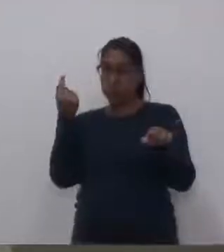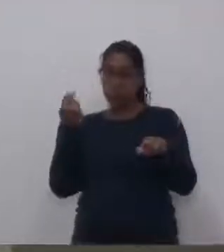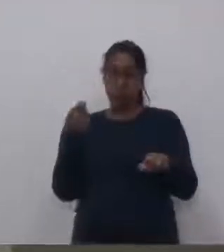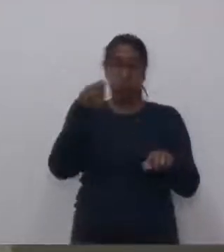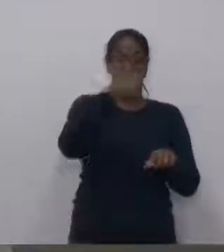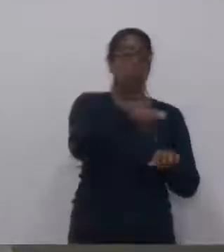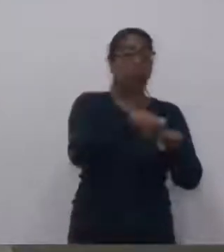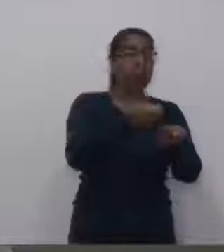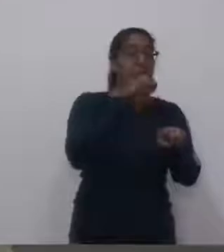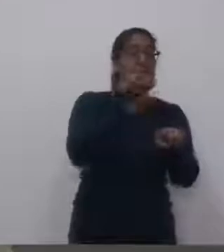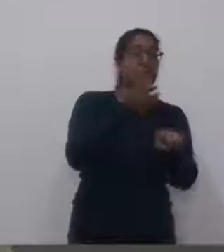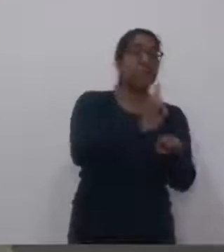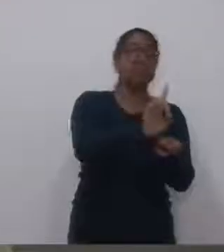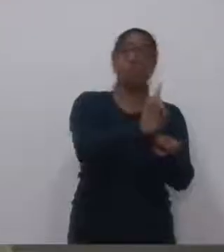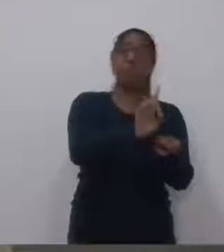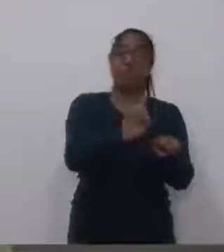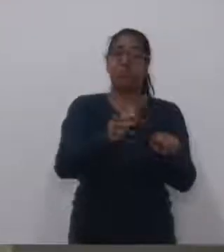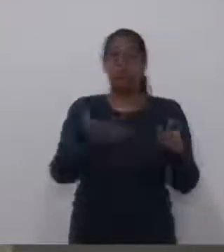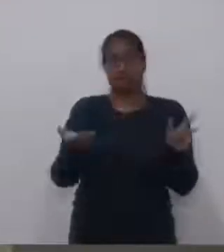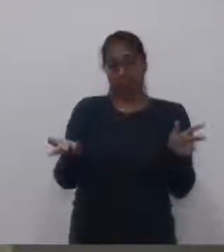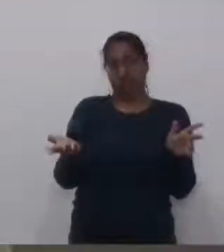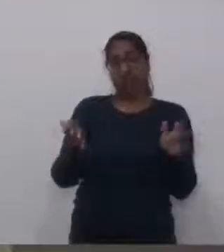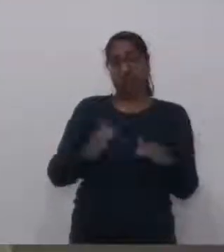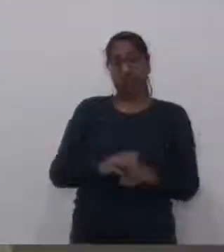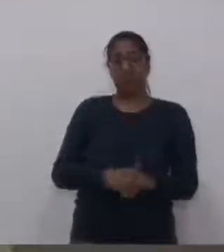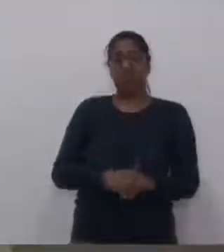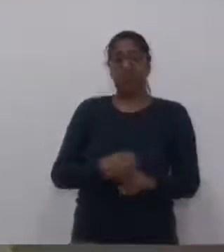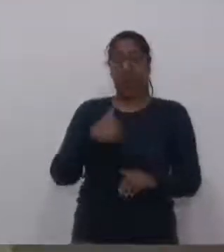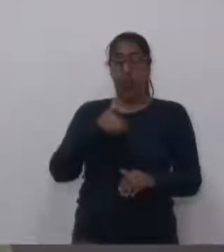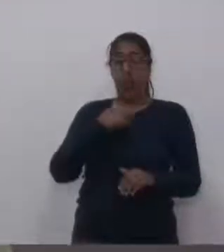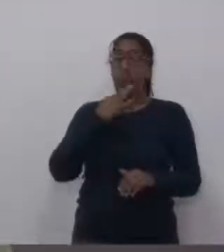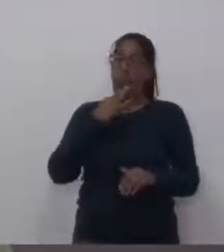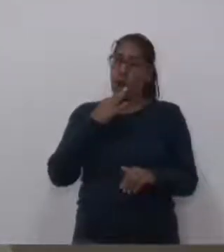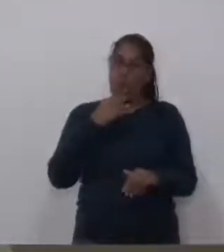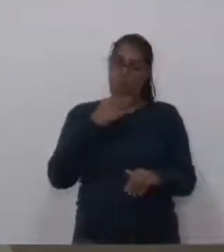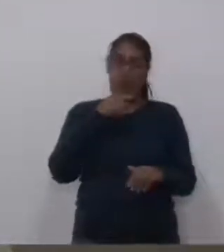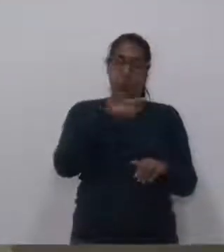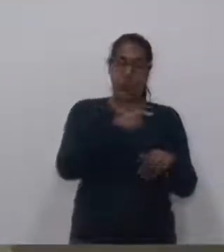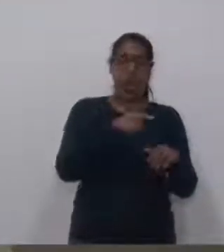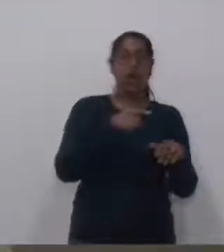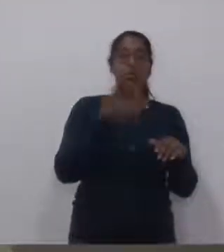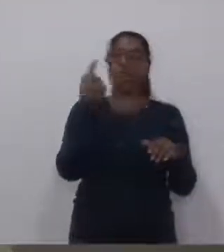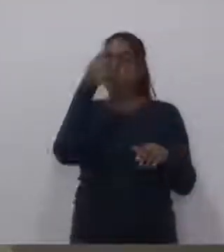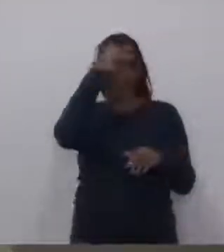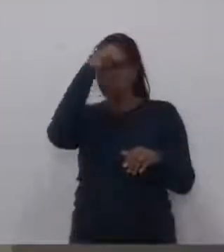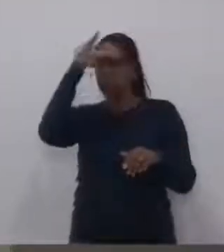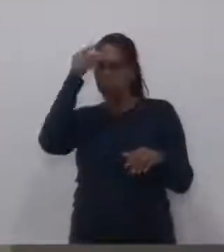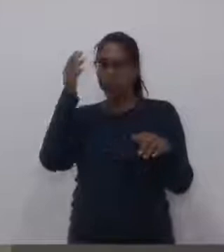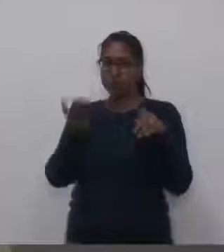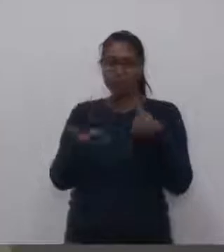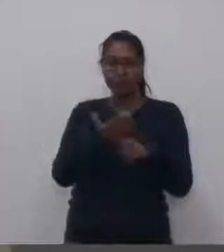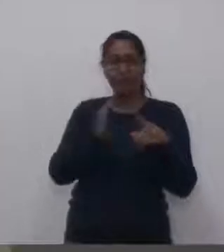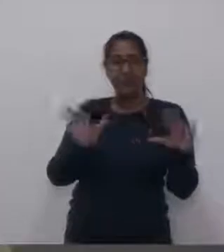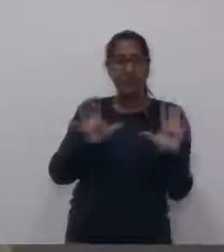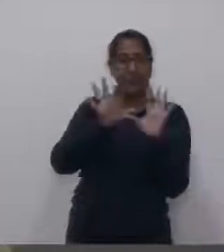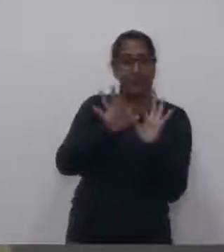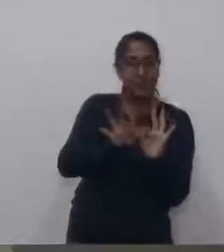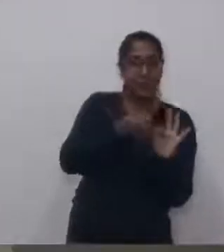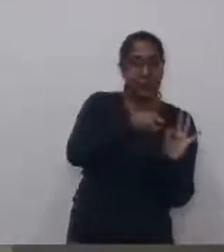que volto a dizer aqui. Pelo menos as que eu conheço, e conheço a grande maioria, é um trabalho fantástico, digno de todo o nosso